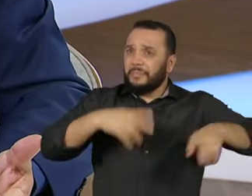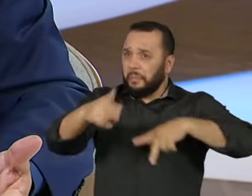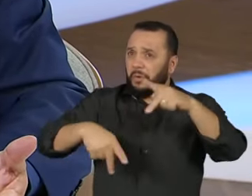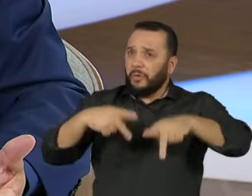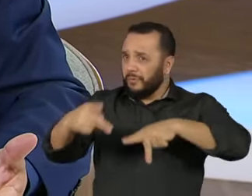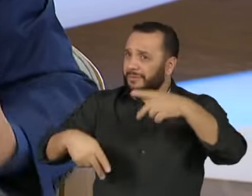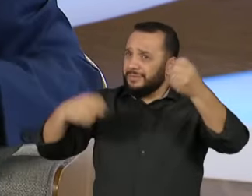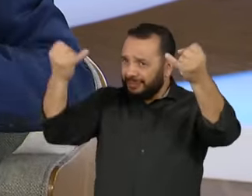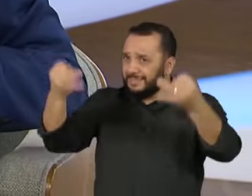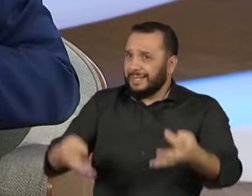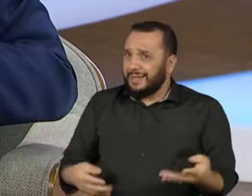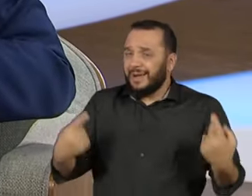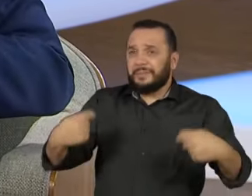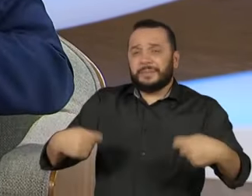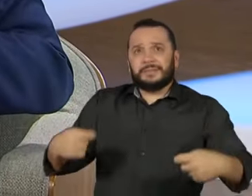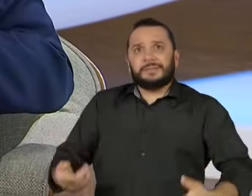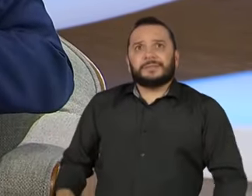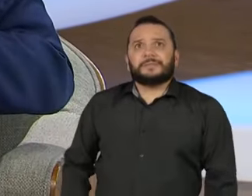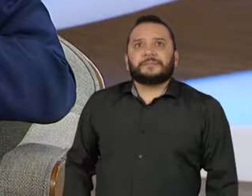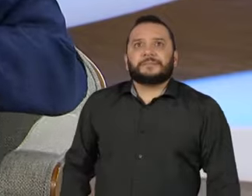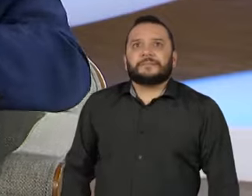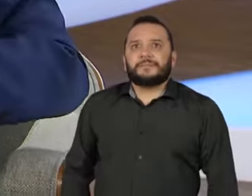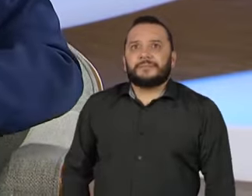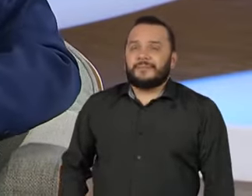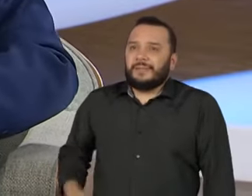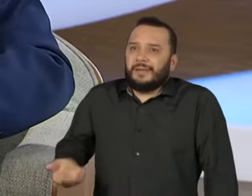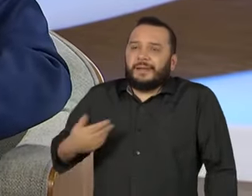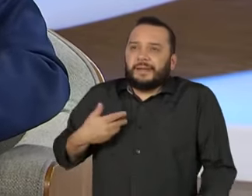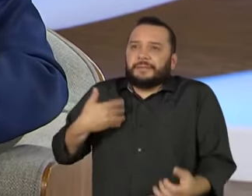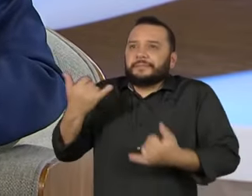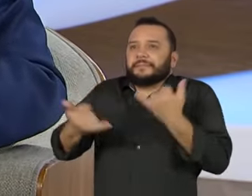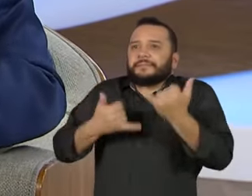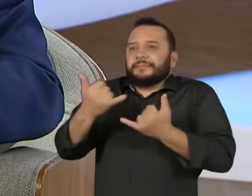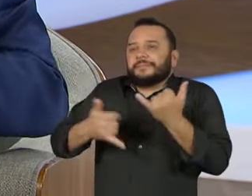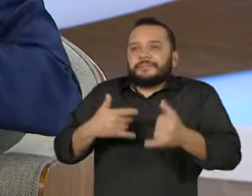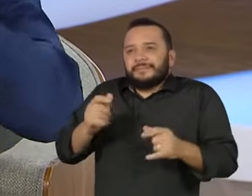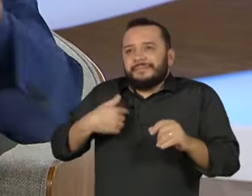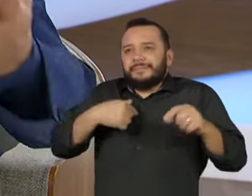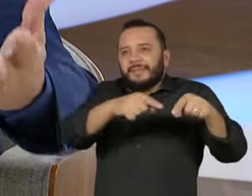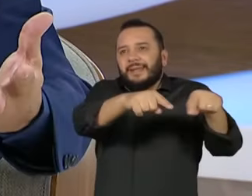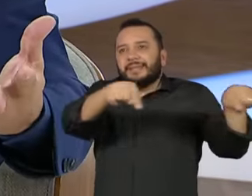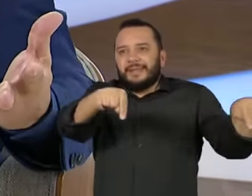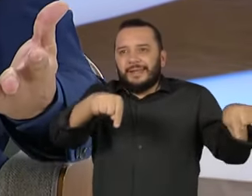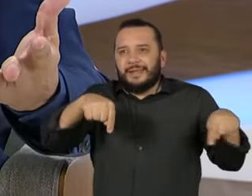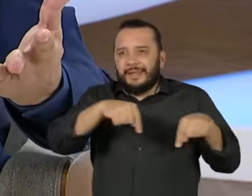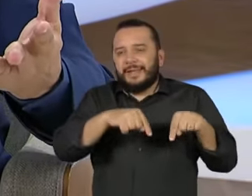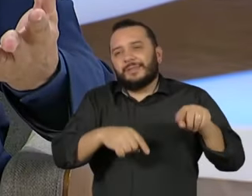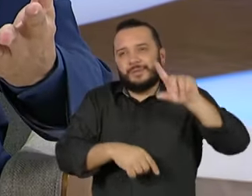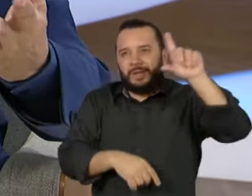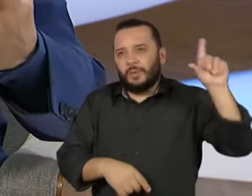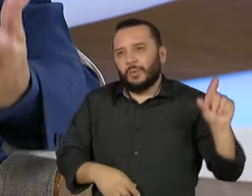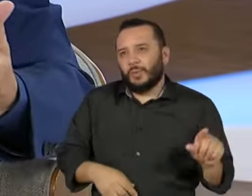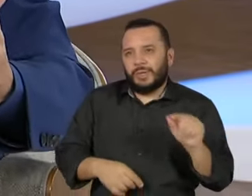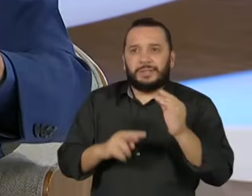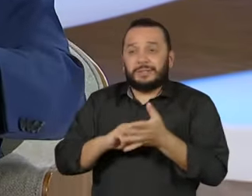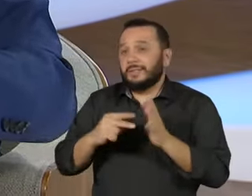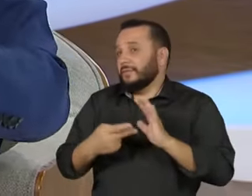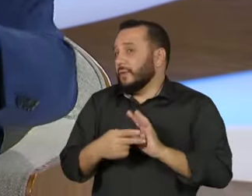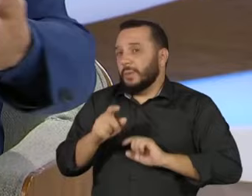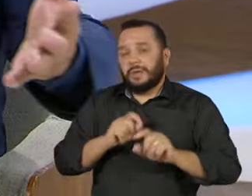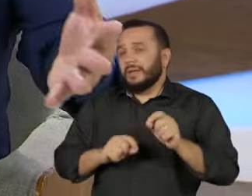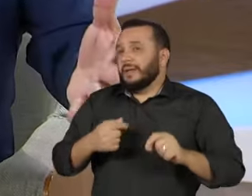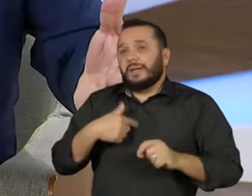não adianta, assim, eu brinquei com o negócio do terreno na lua, não tem mágica, né? A vida,